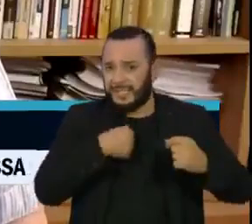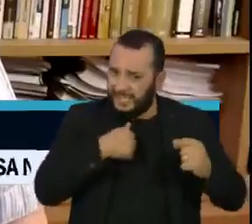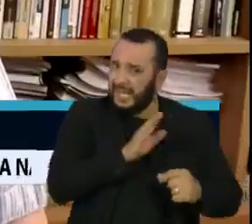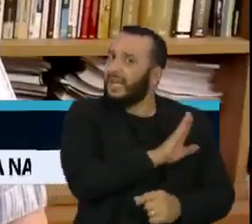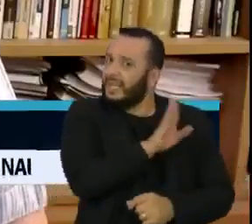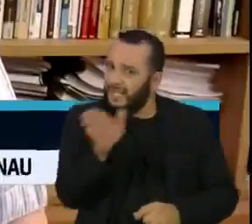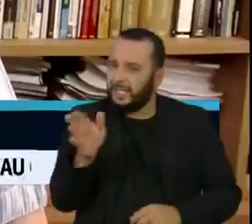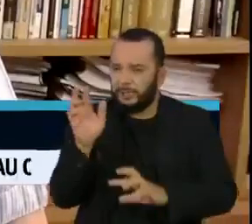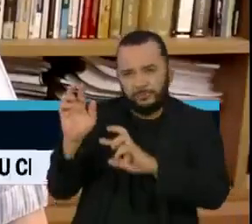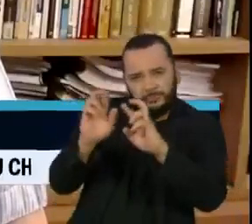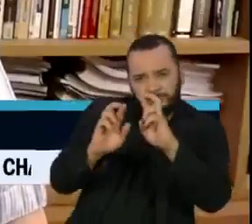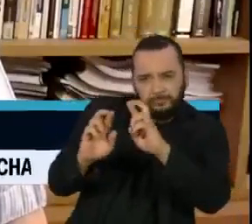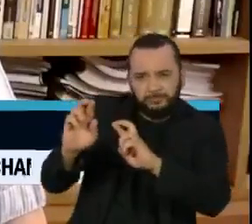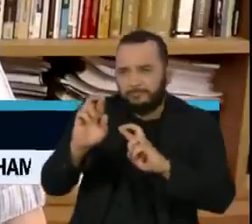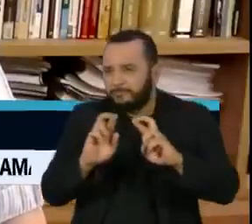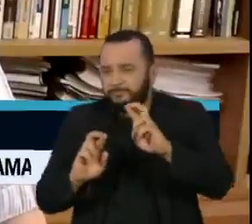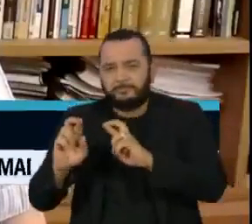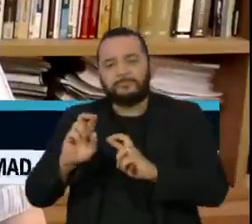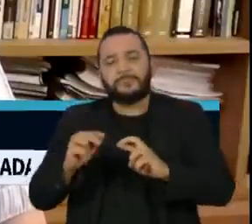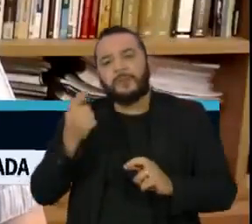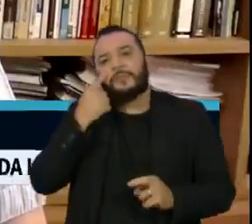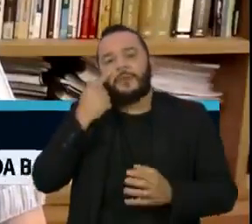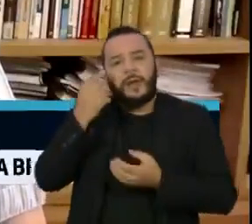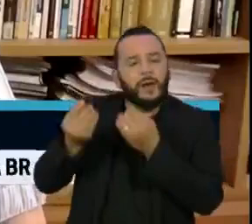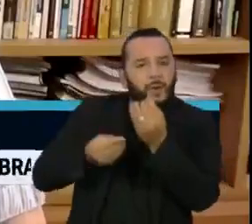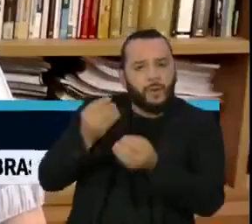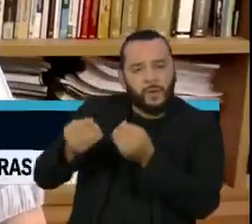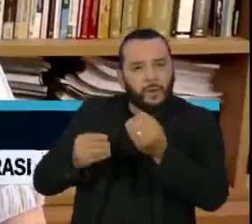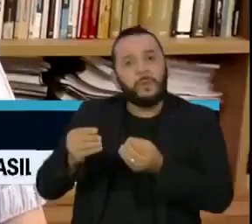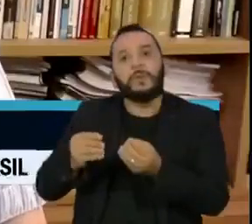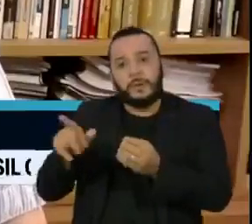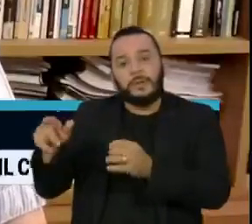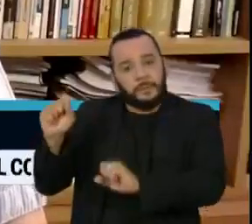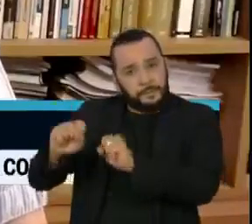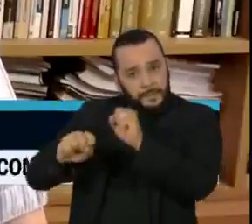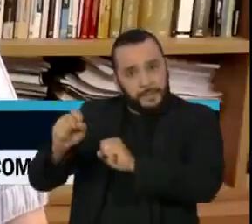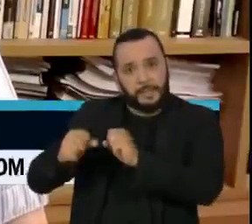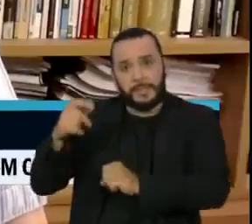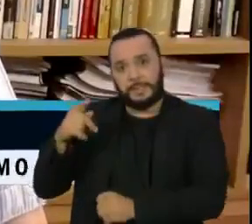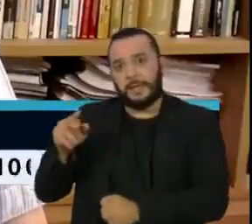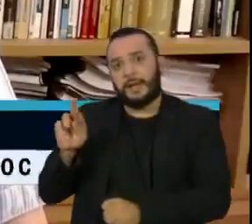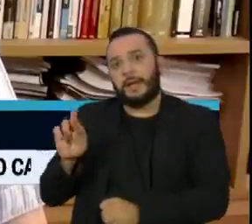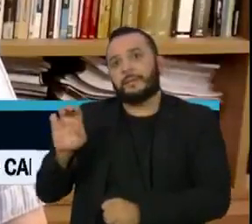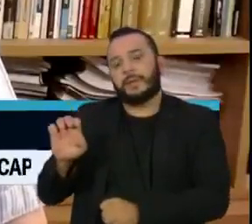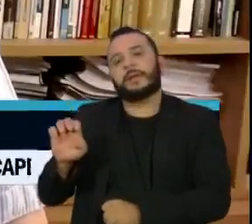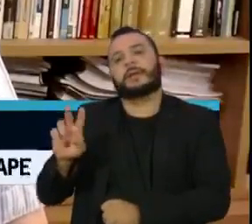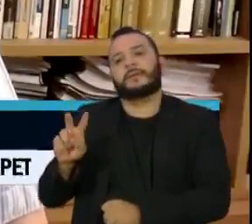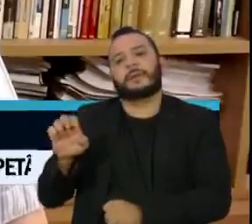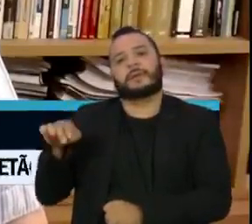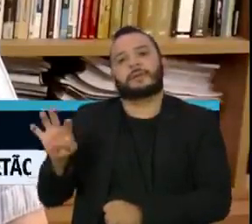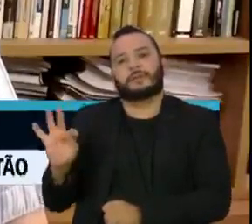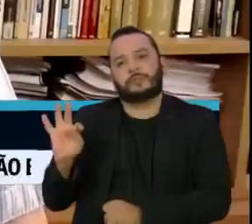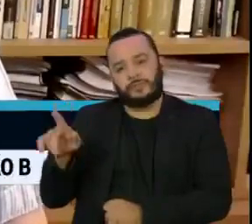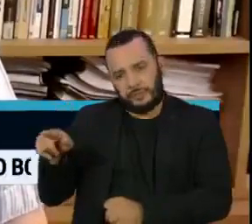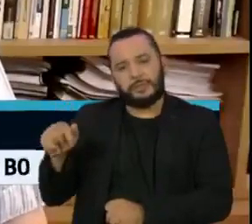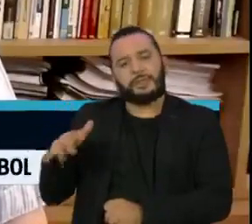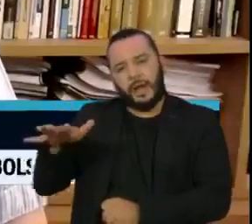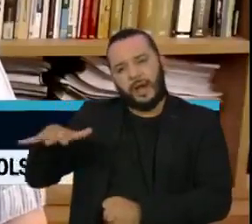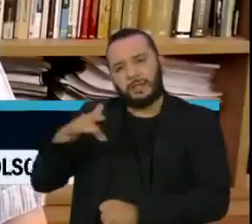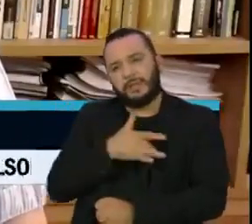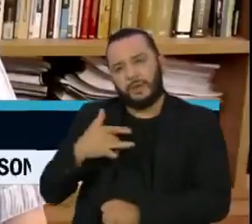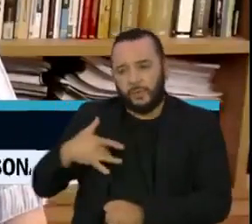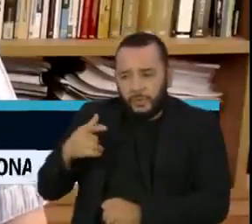condições de verificar se a estrutura da prestadora de serviço, da operadora de plano de saúde,